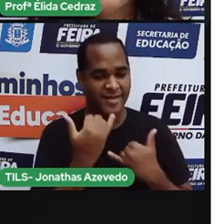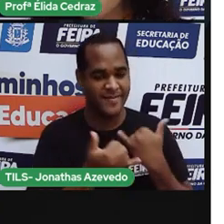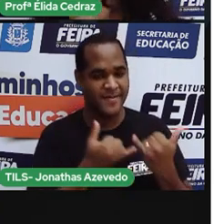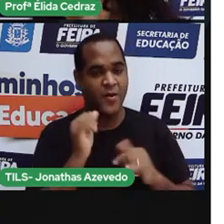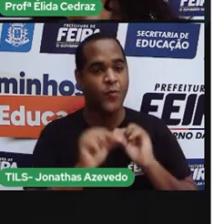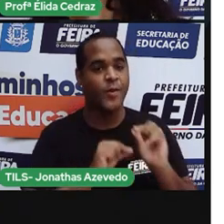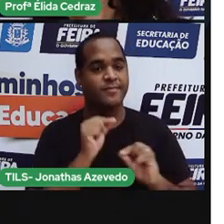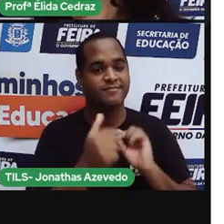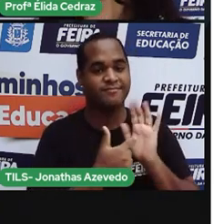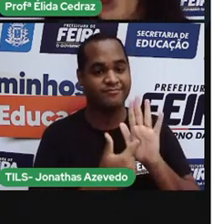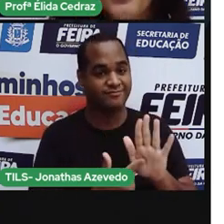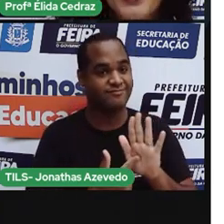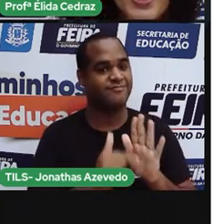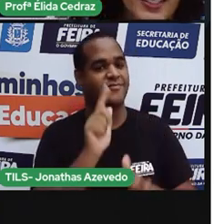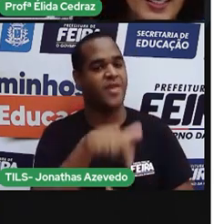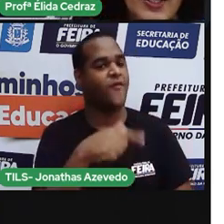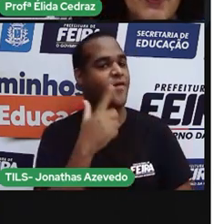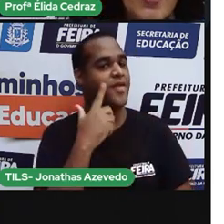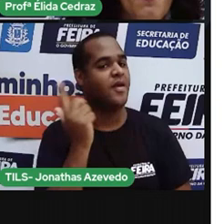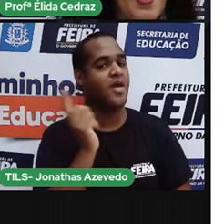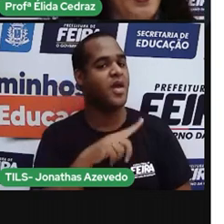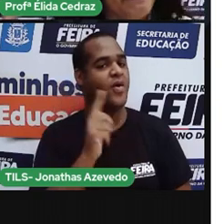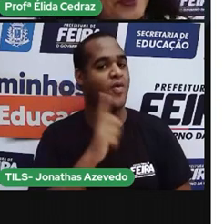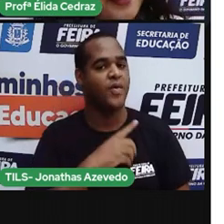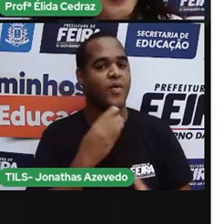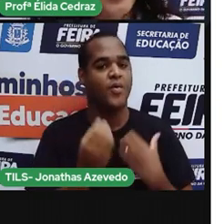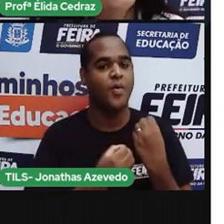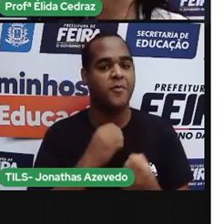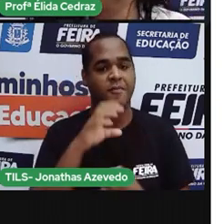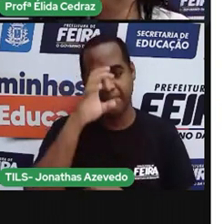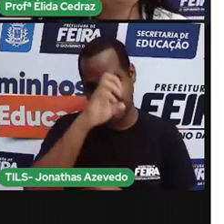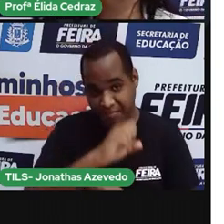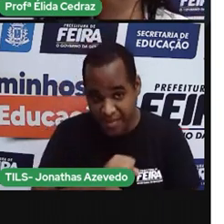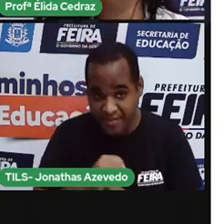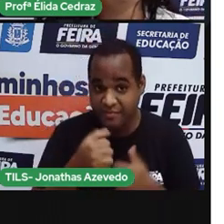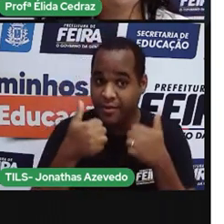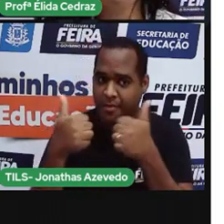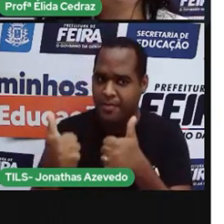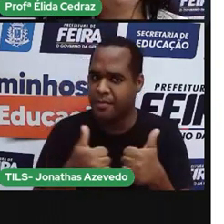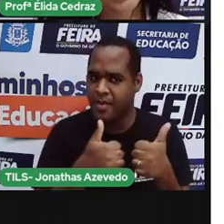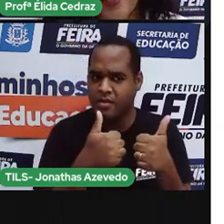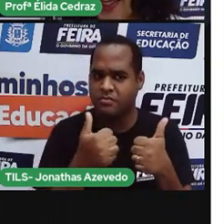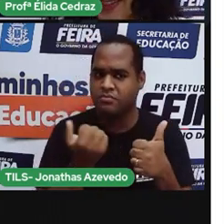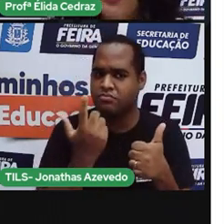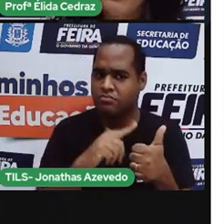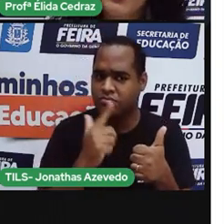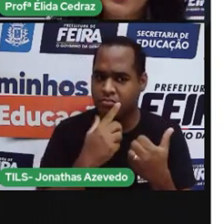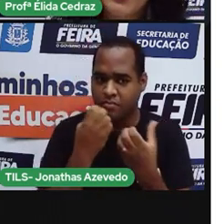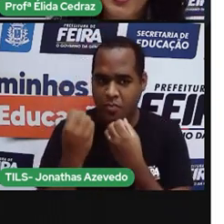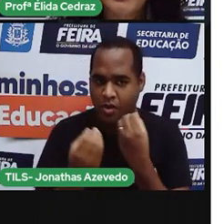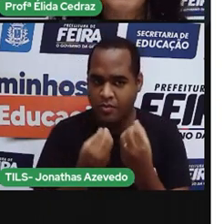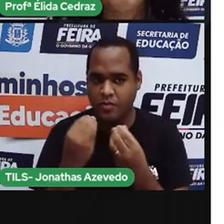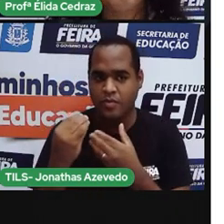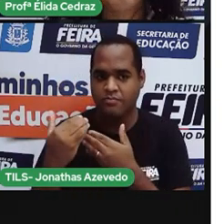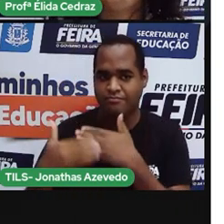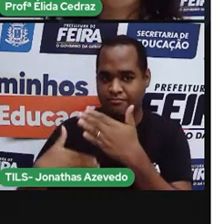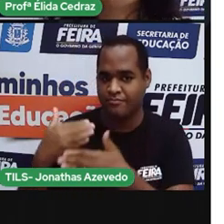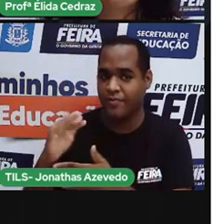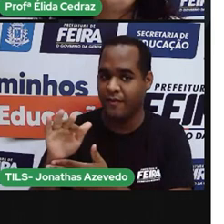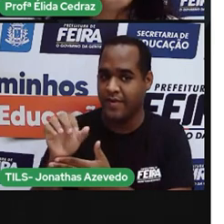o que vocês conseguiram aprender das festas tradicionais da nossa cidade.